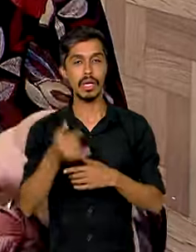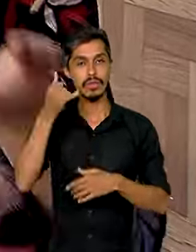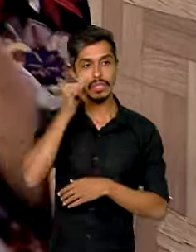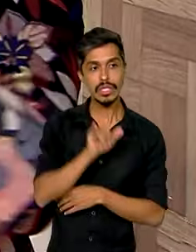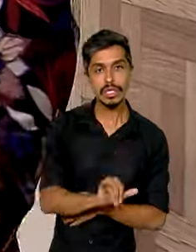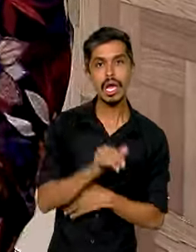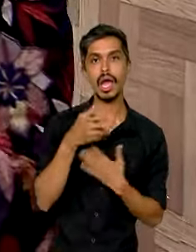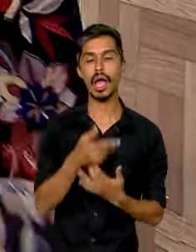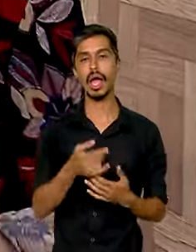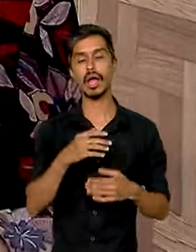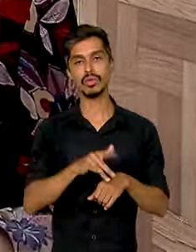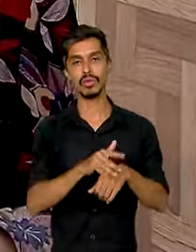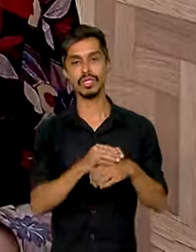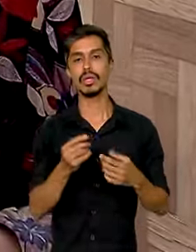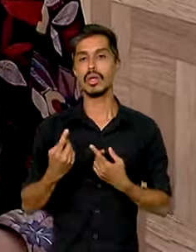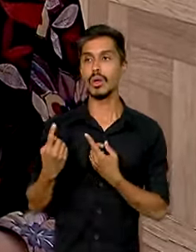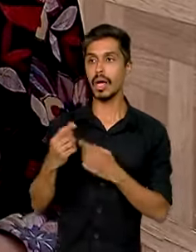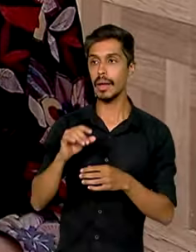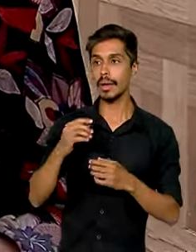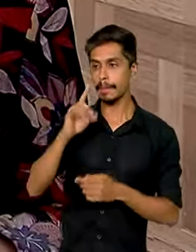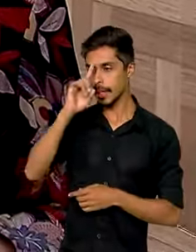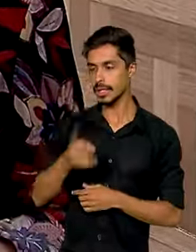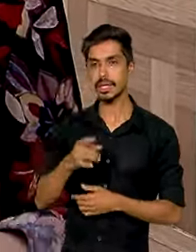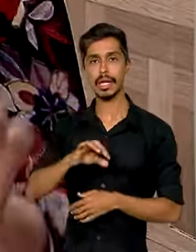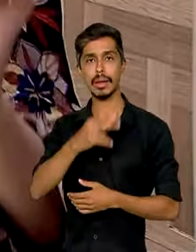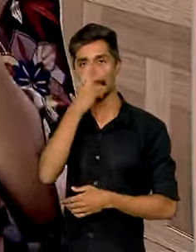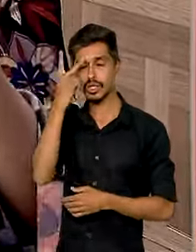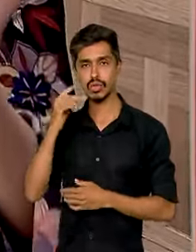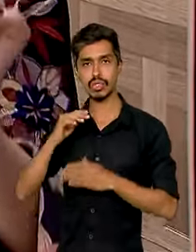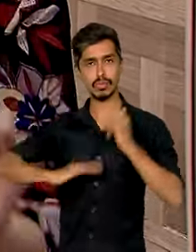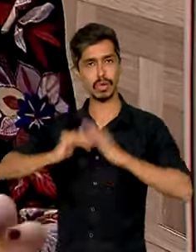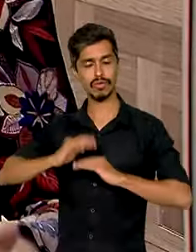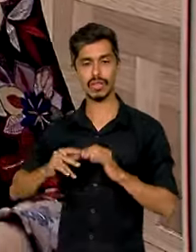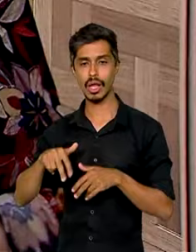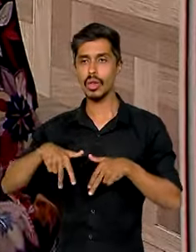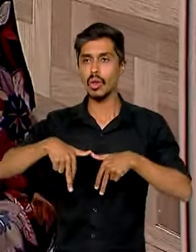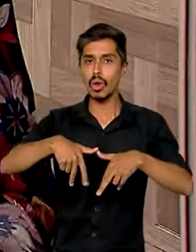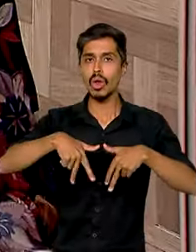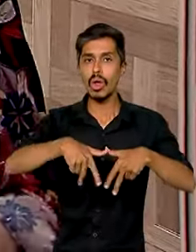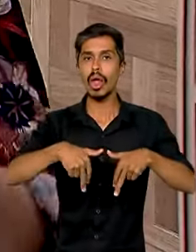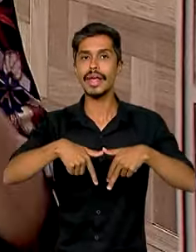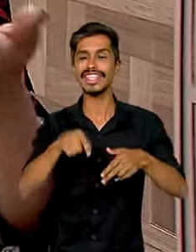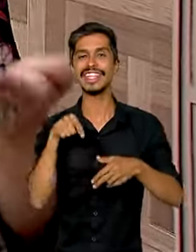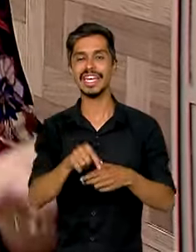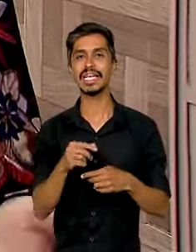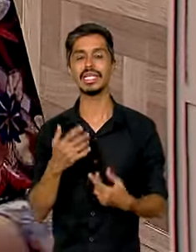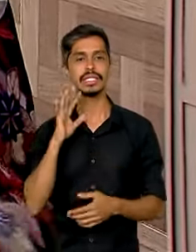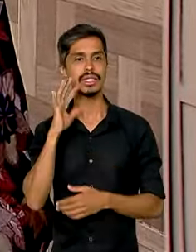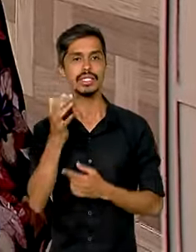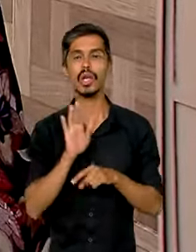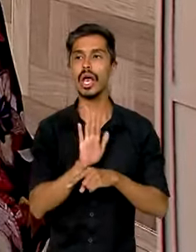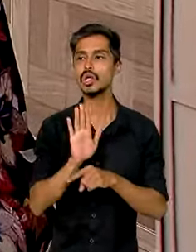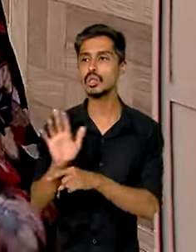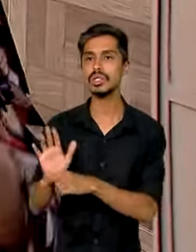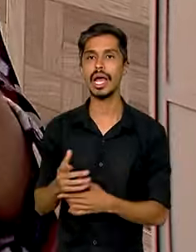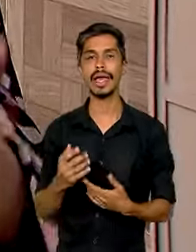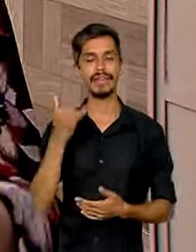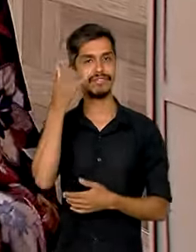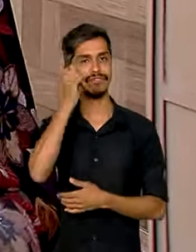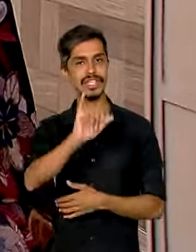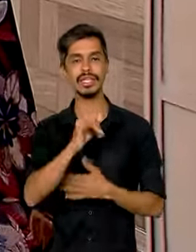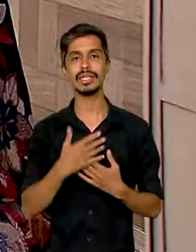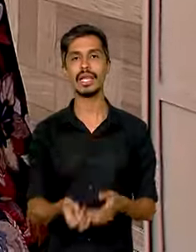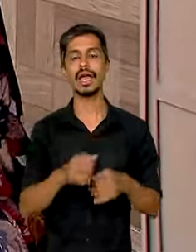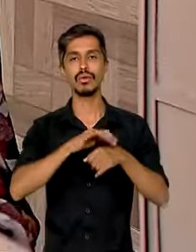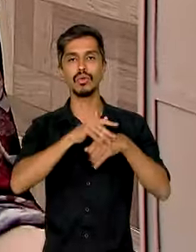colocando os agentes nas ruas para lembrar a população que é importante adotar ações para evitar uma epidemia. E uma